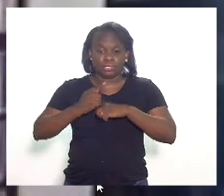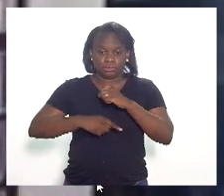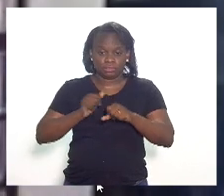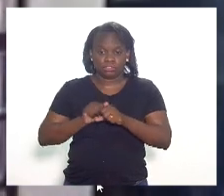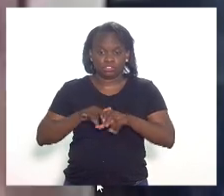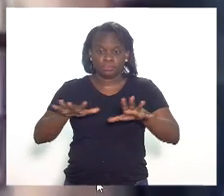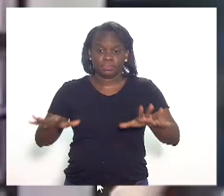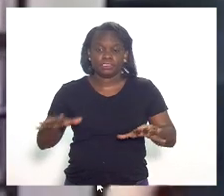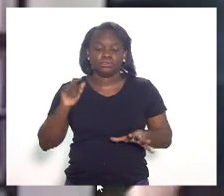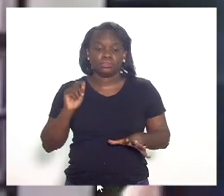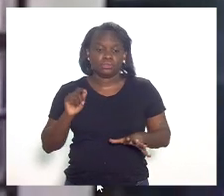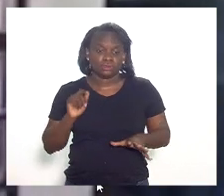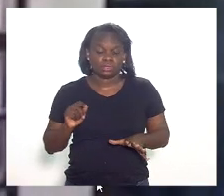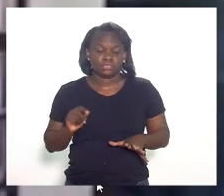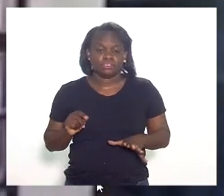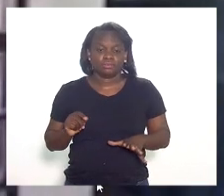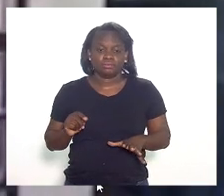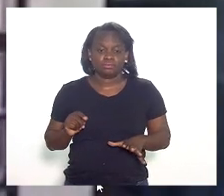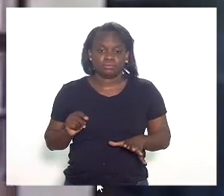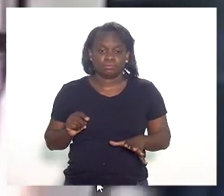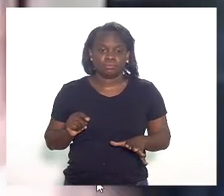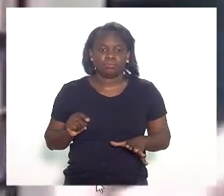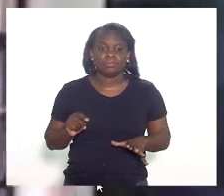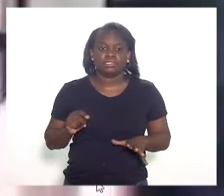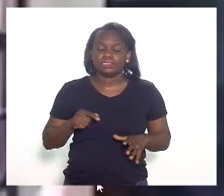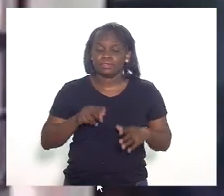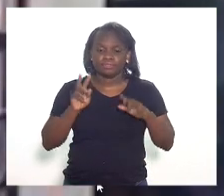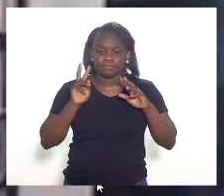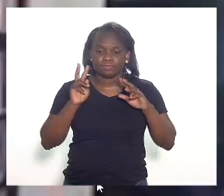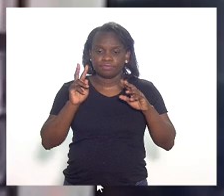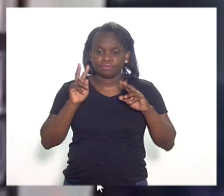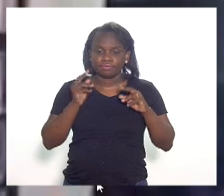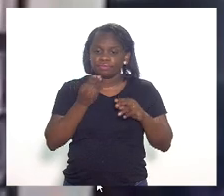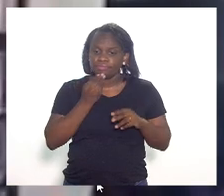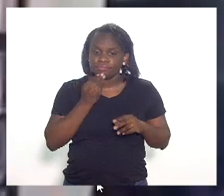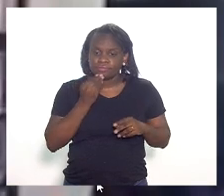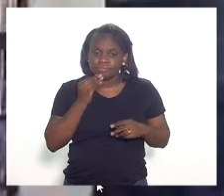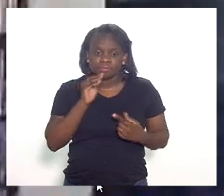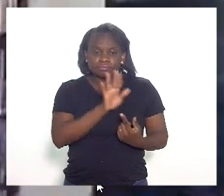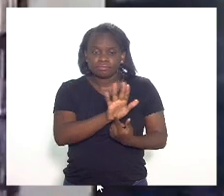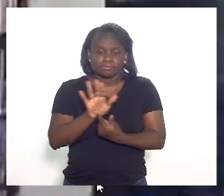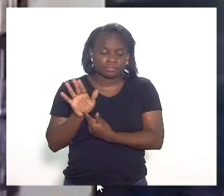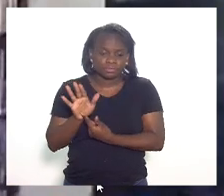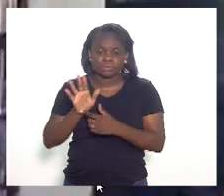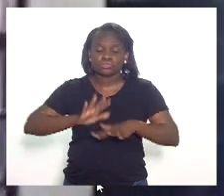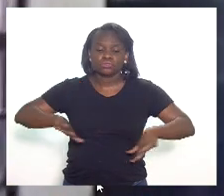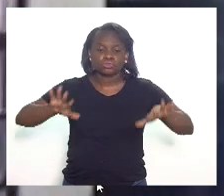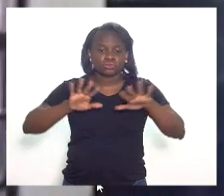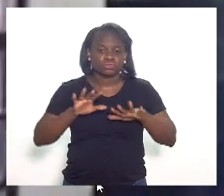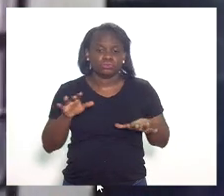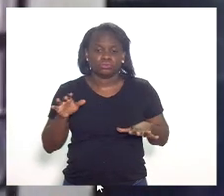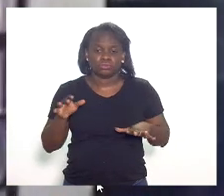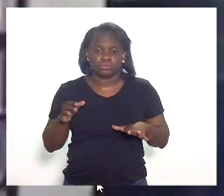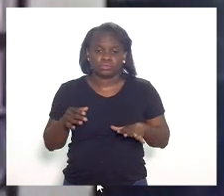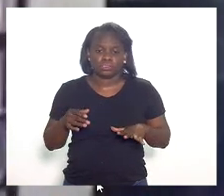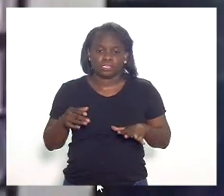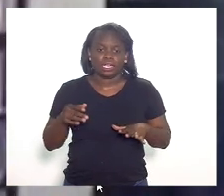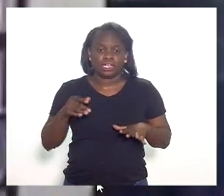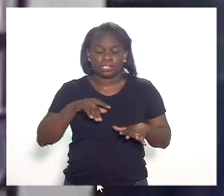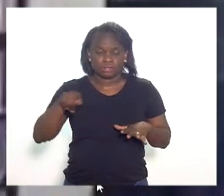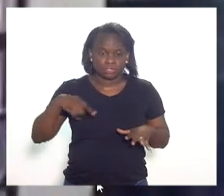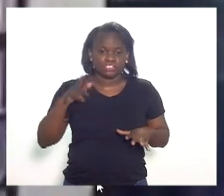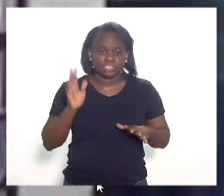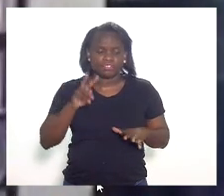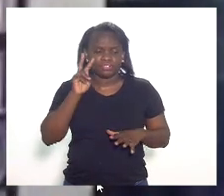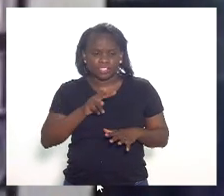ela torna visível aquilo que a gente vem